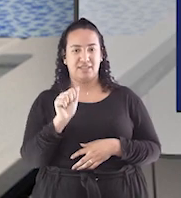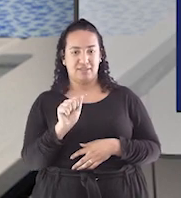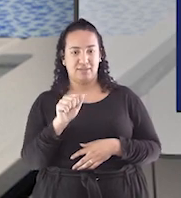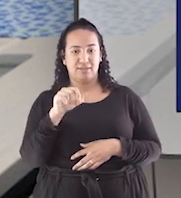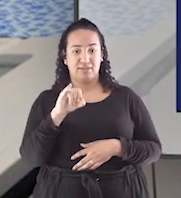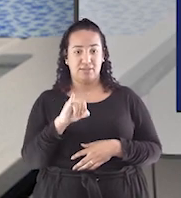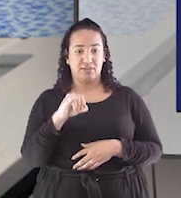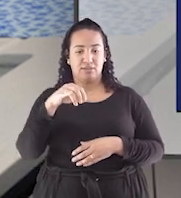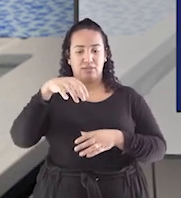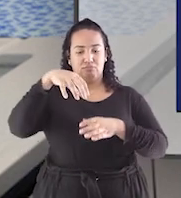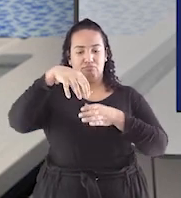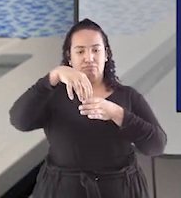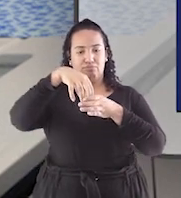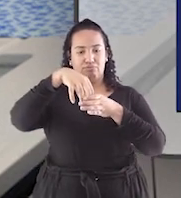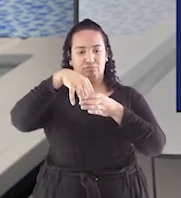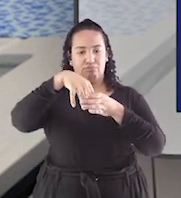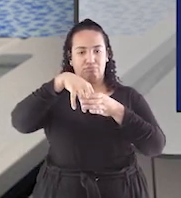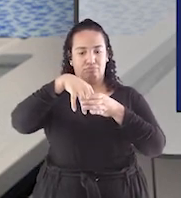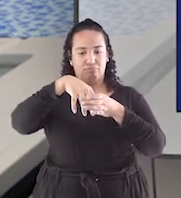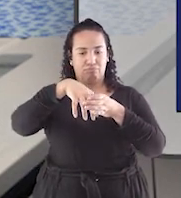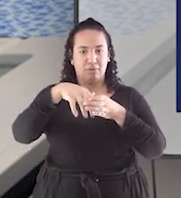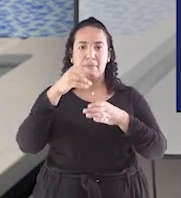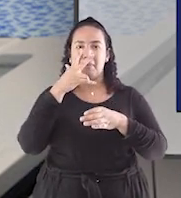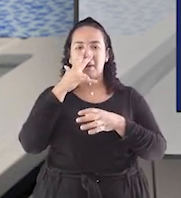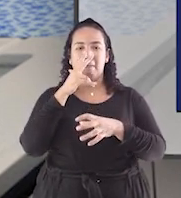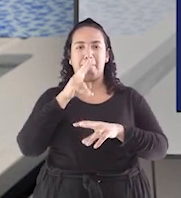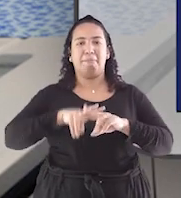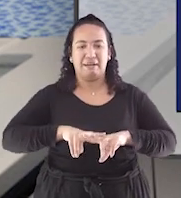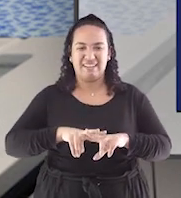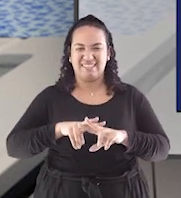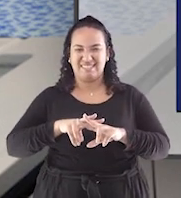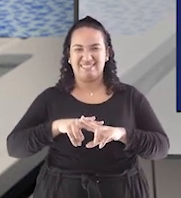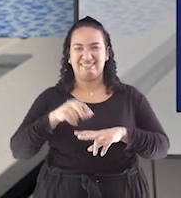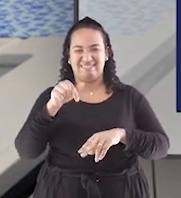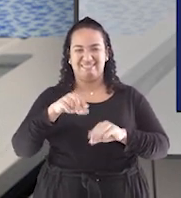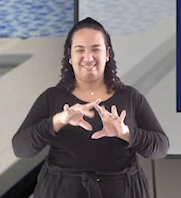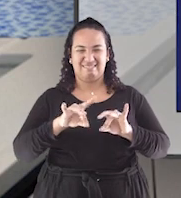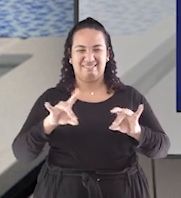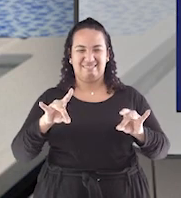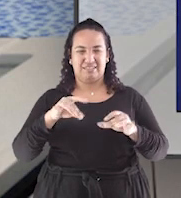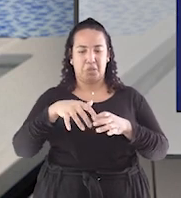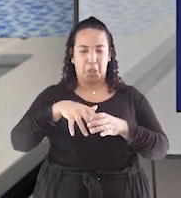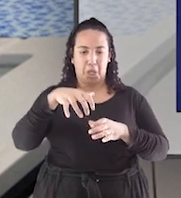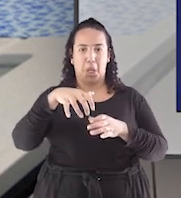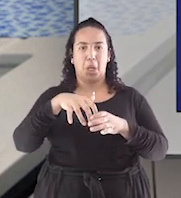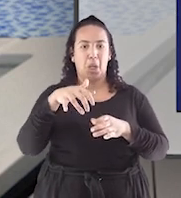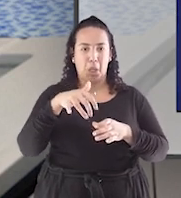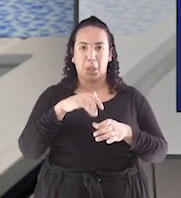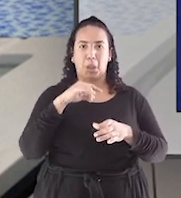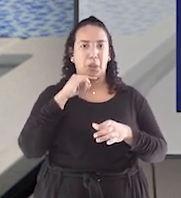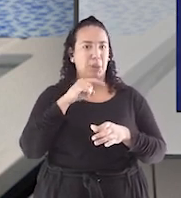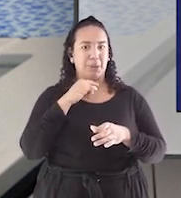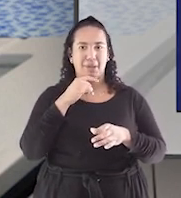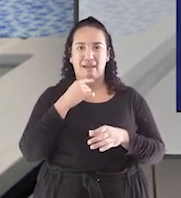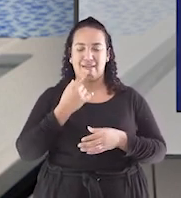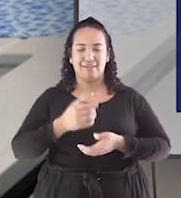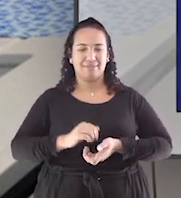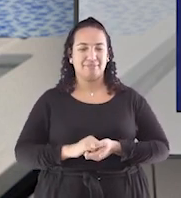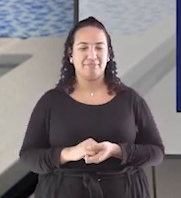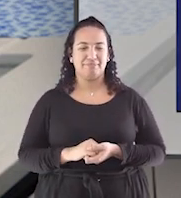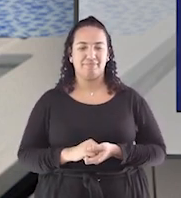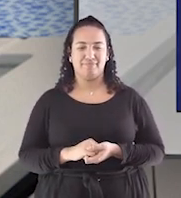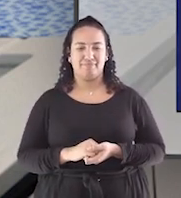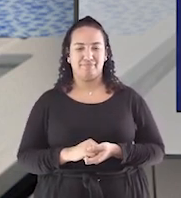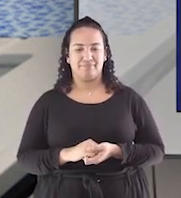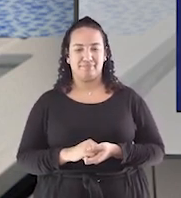nele bem devagarzinho, você vai ficar preso dentro do líquido e não vai conseguir